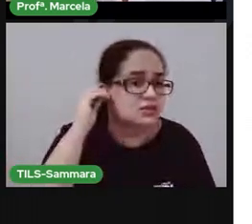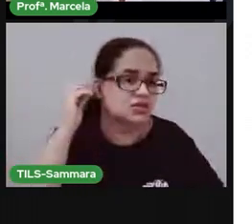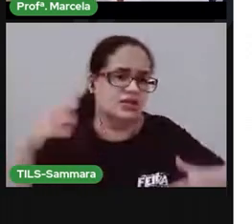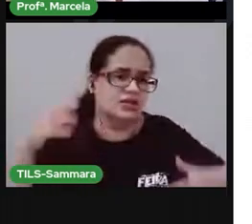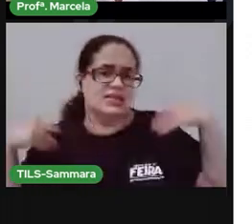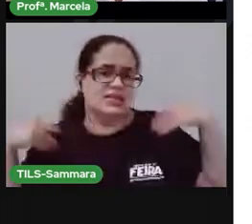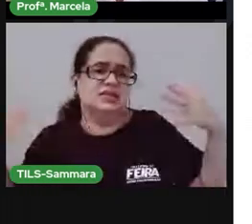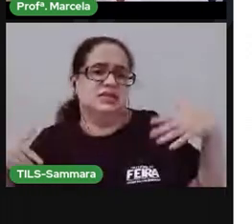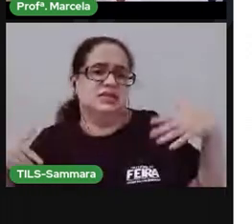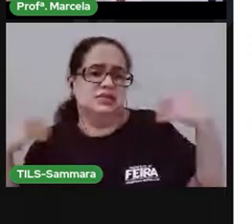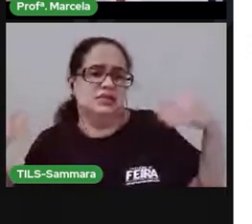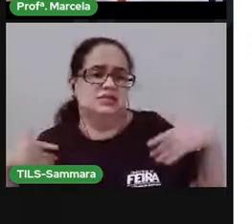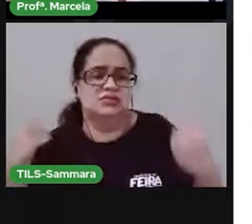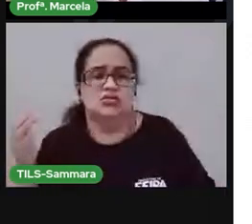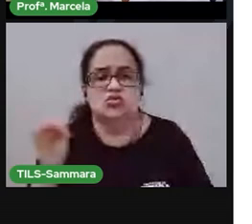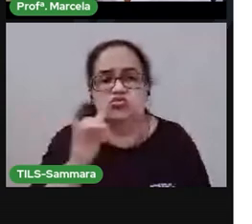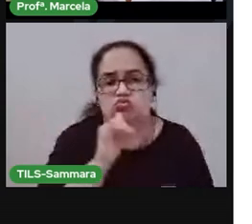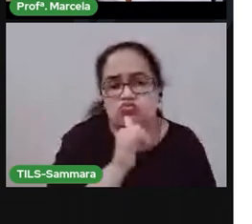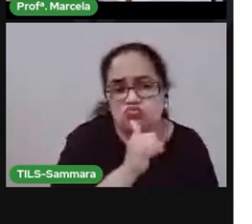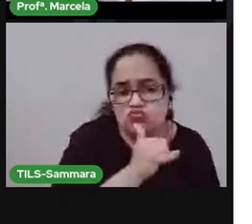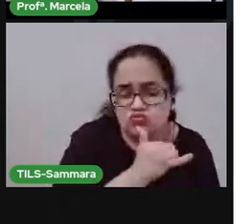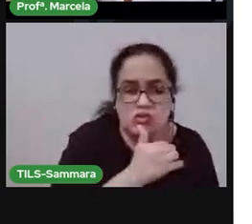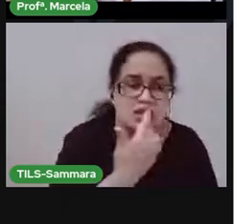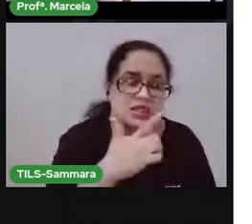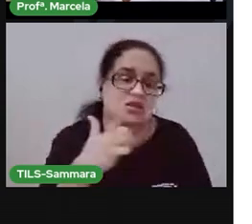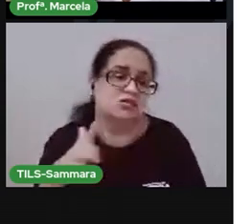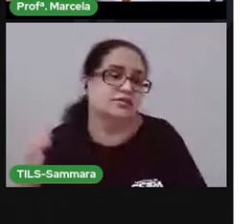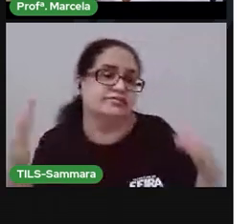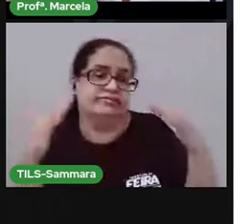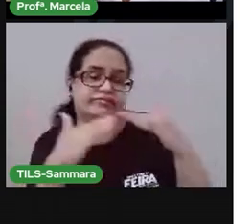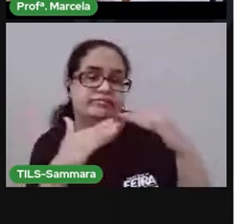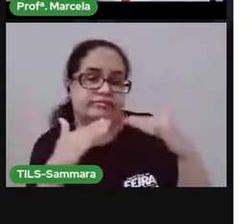Será que elas sentem tristeza por não ter onde morar?